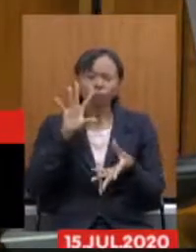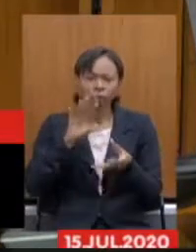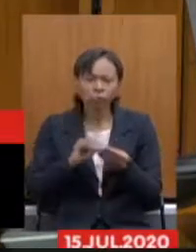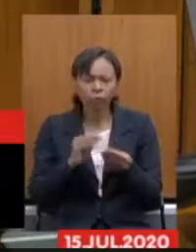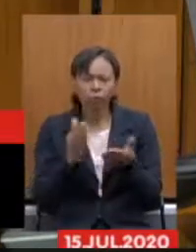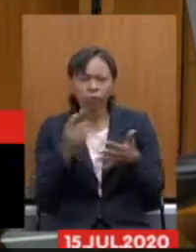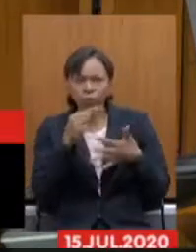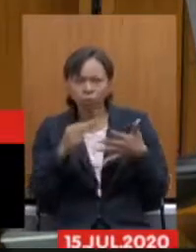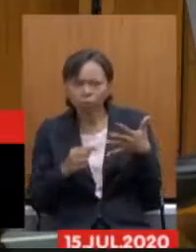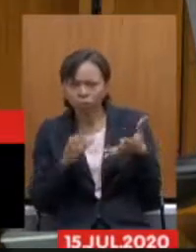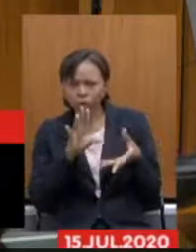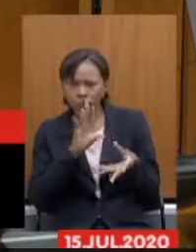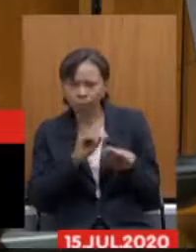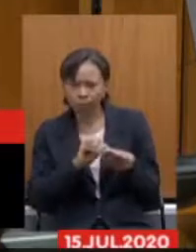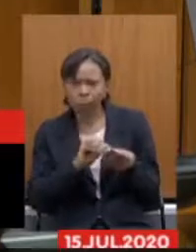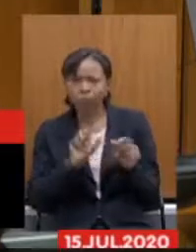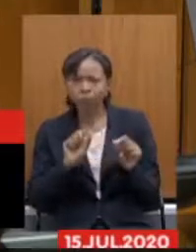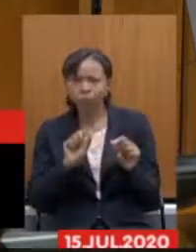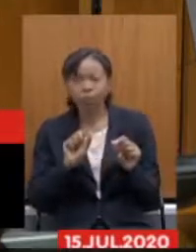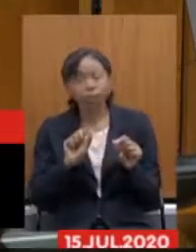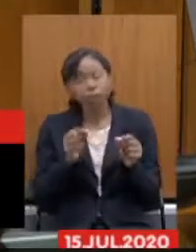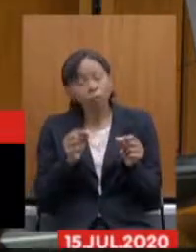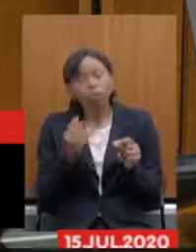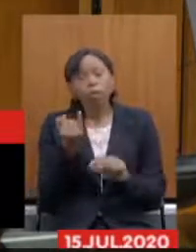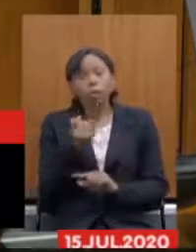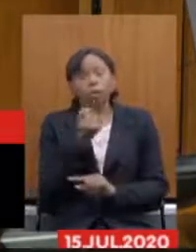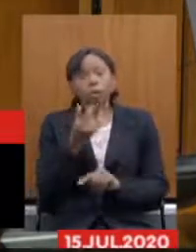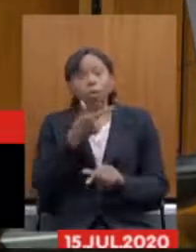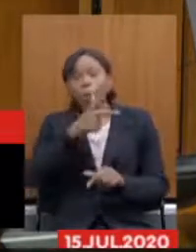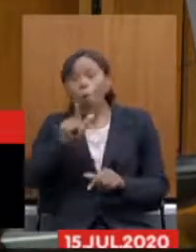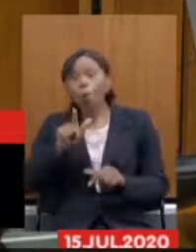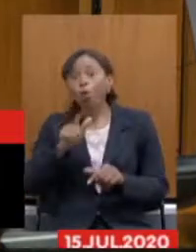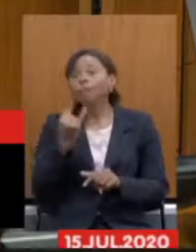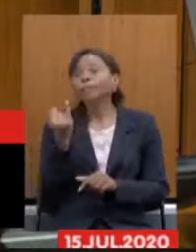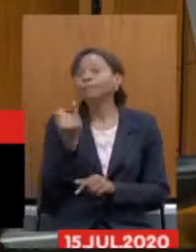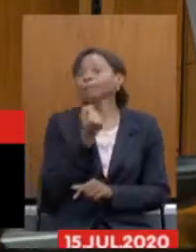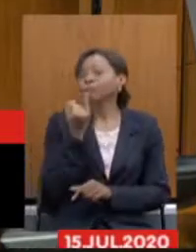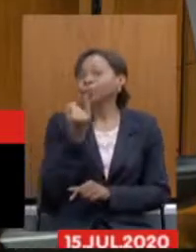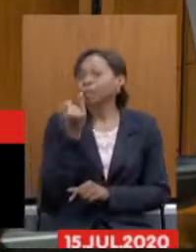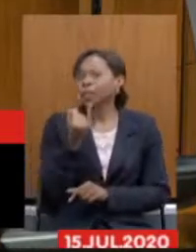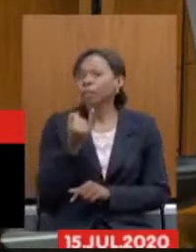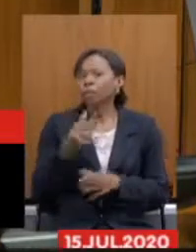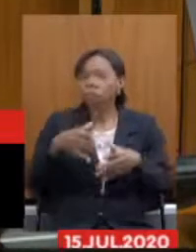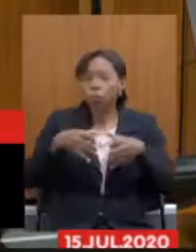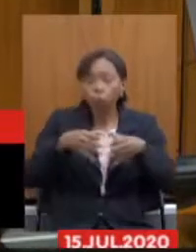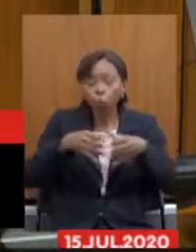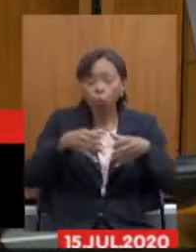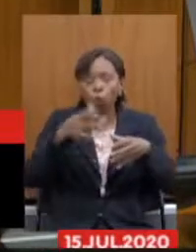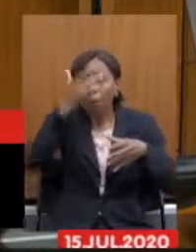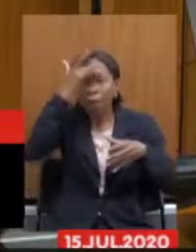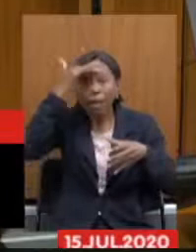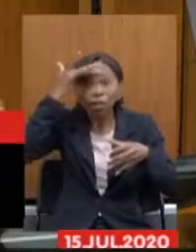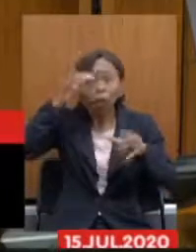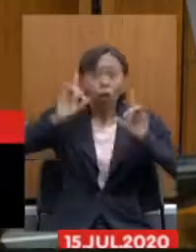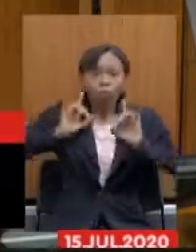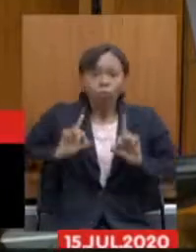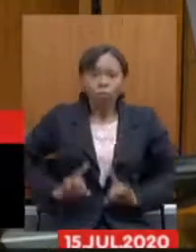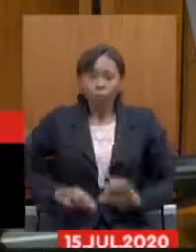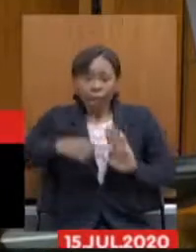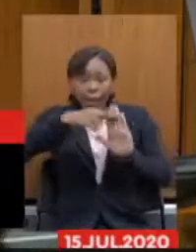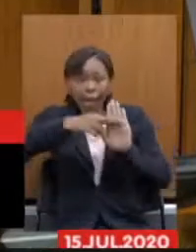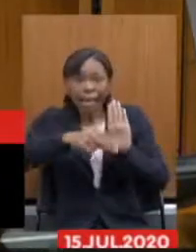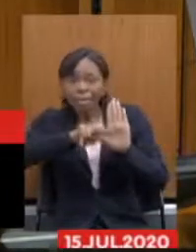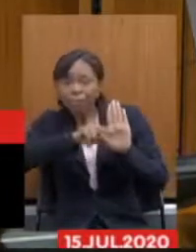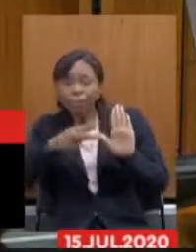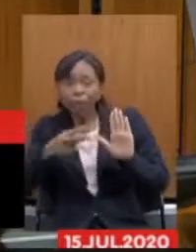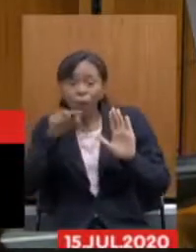alguns pontos então isso é importante outro ponto importante que nós temos um núcleo de pessoas com deficiência não tem regras de transição para